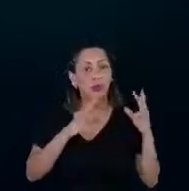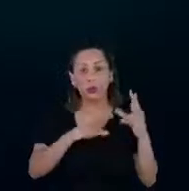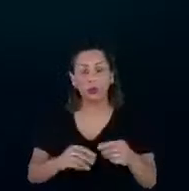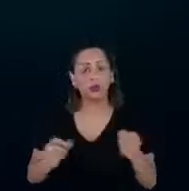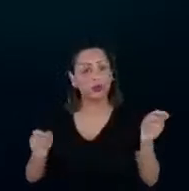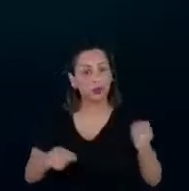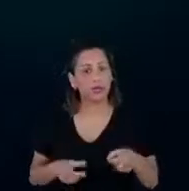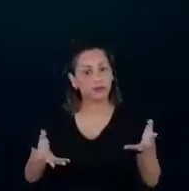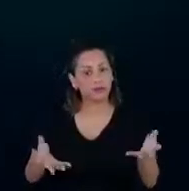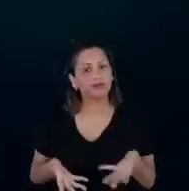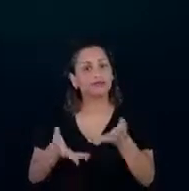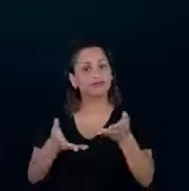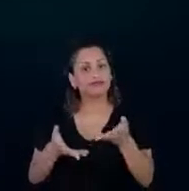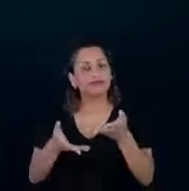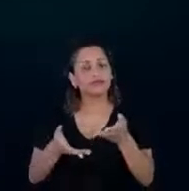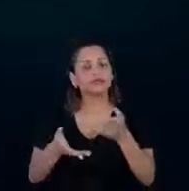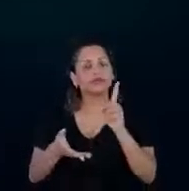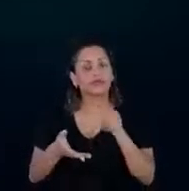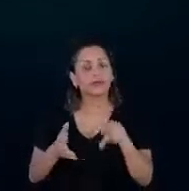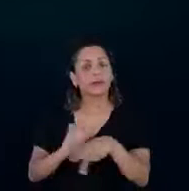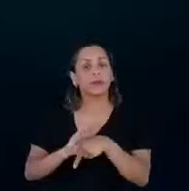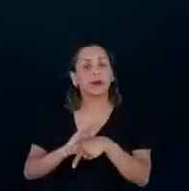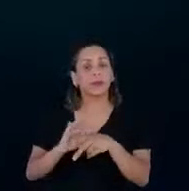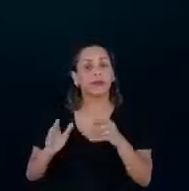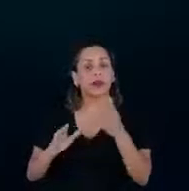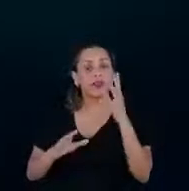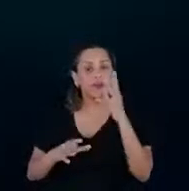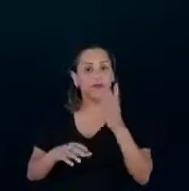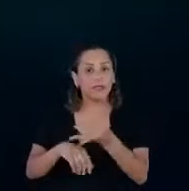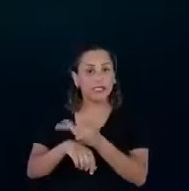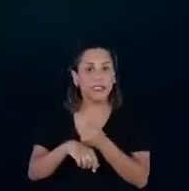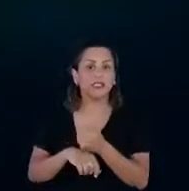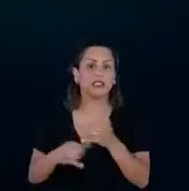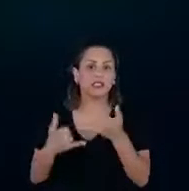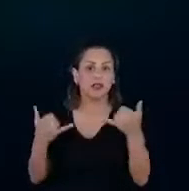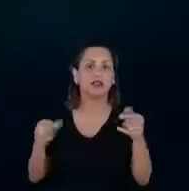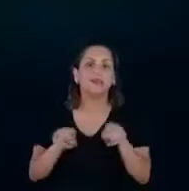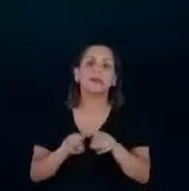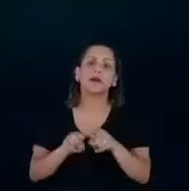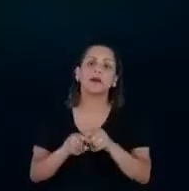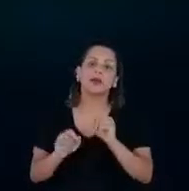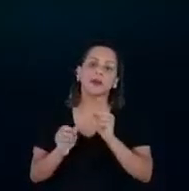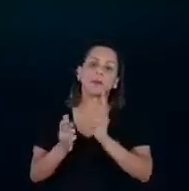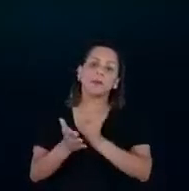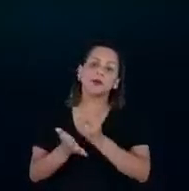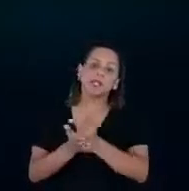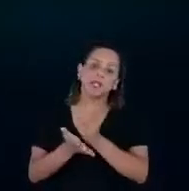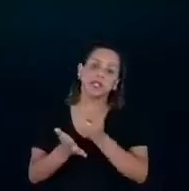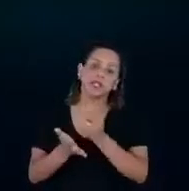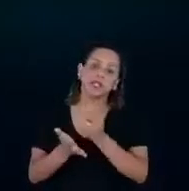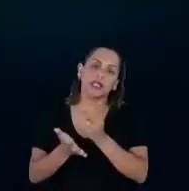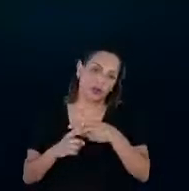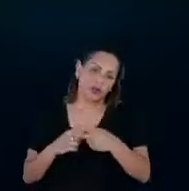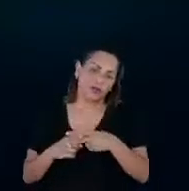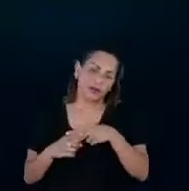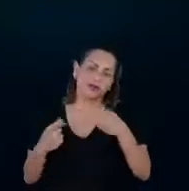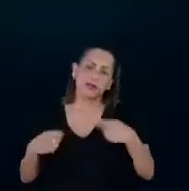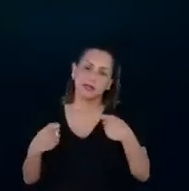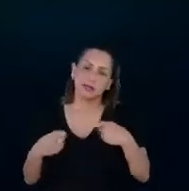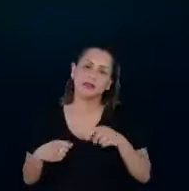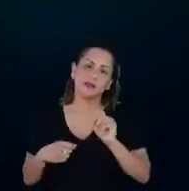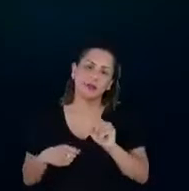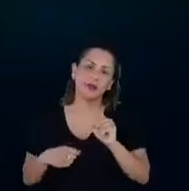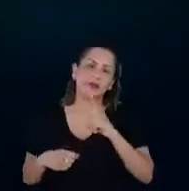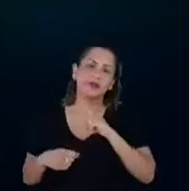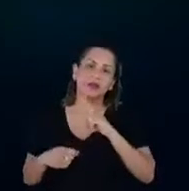energética e a manutenção dos investimentos, porque isso é importante para que a gente tenha uma continuidade nessa proposta, na